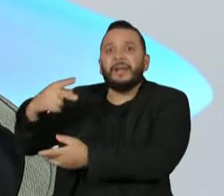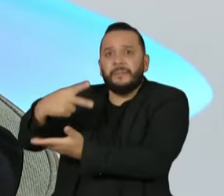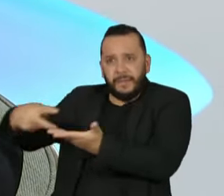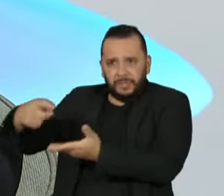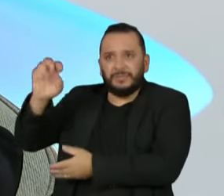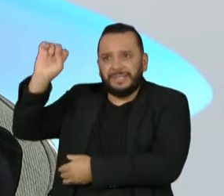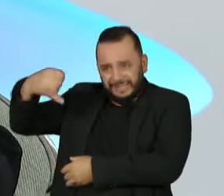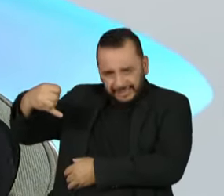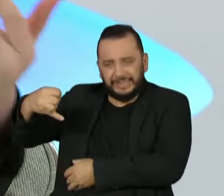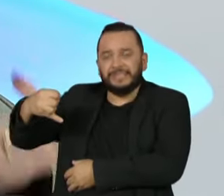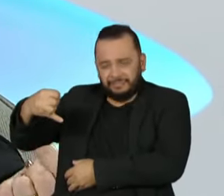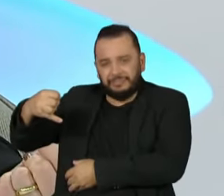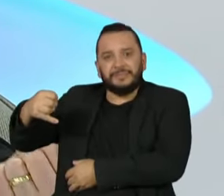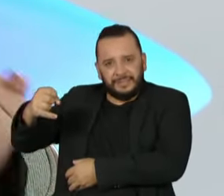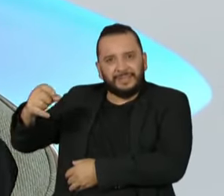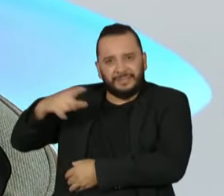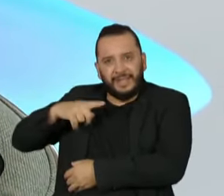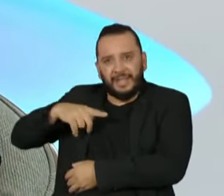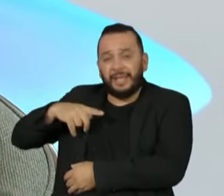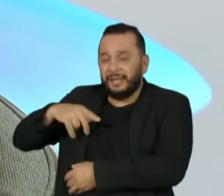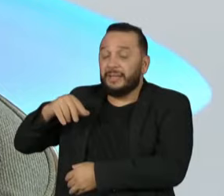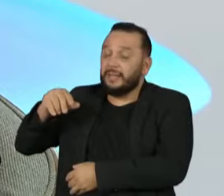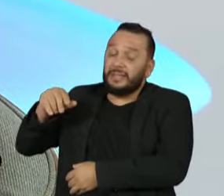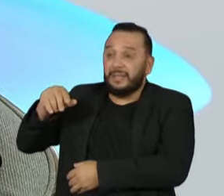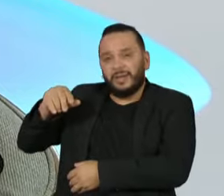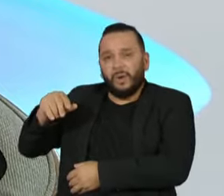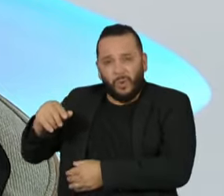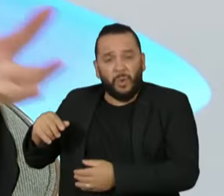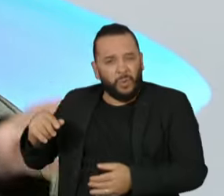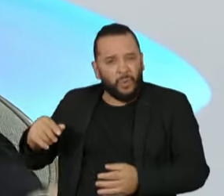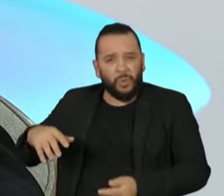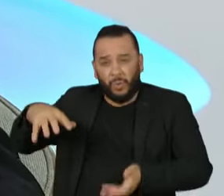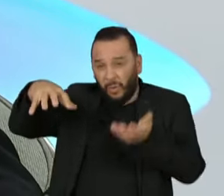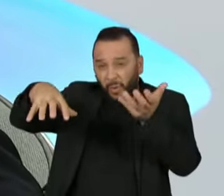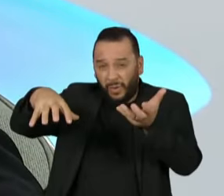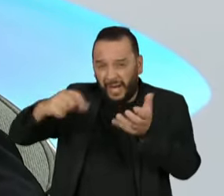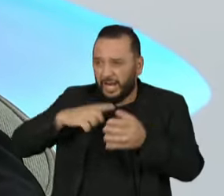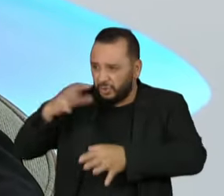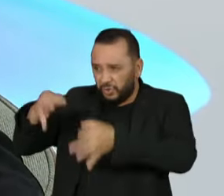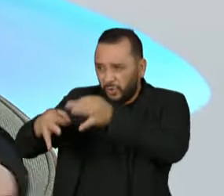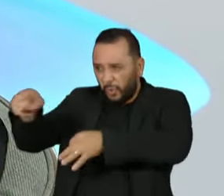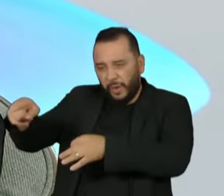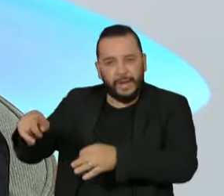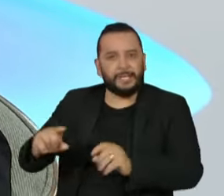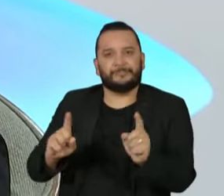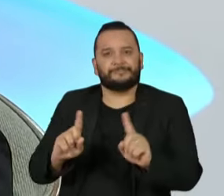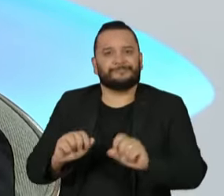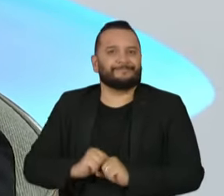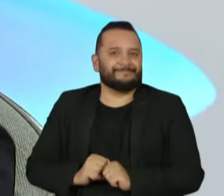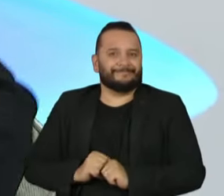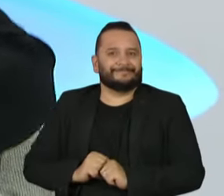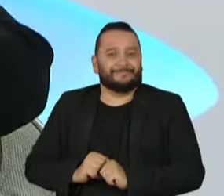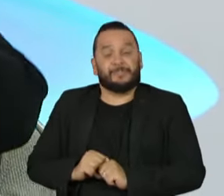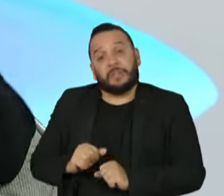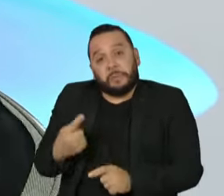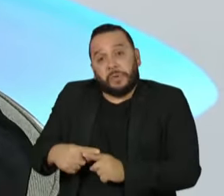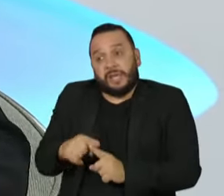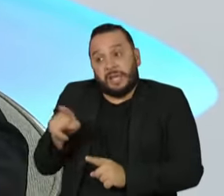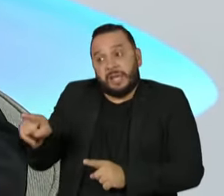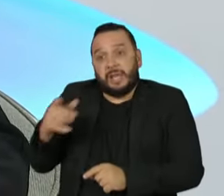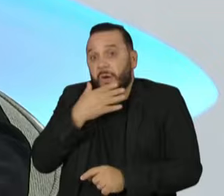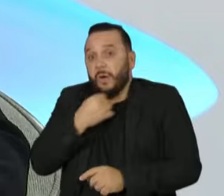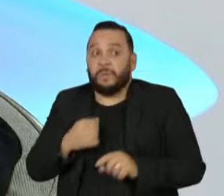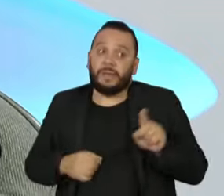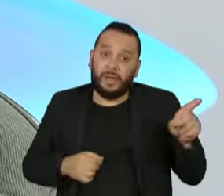Nacional não abriu? Não. Pelo fato dele ser homem e ela mulher? Aí eu não poderia forçar a barra e dizer que é por isso. Acho que a